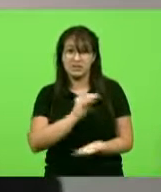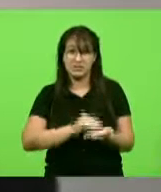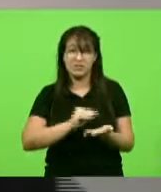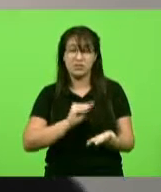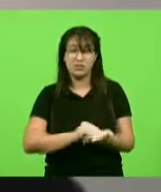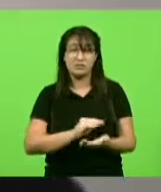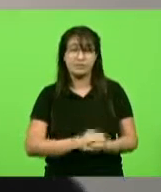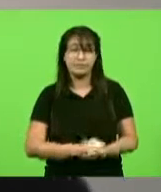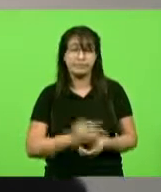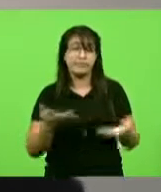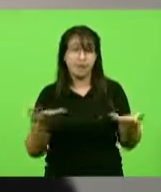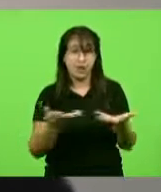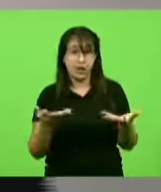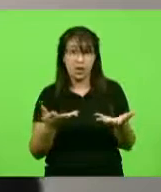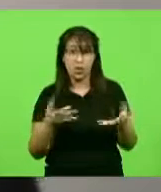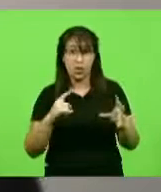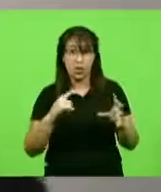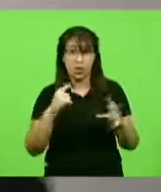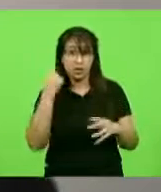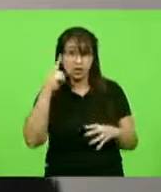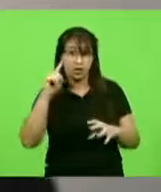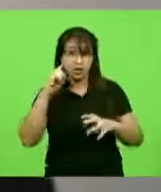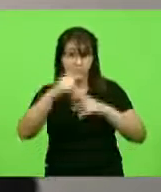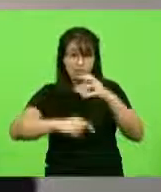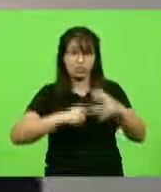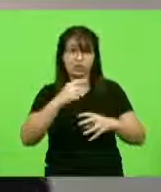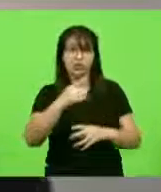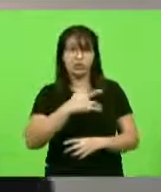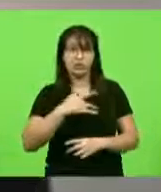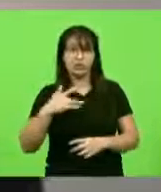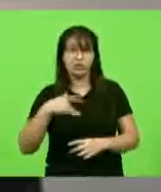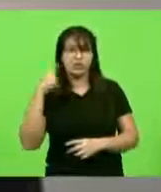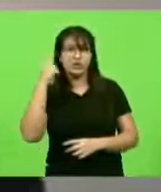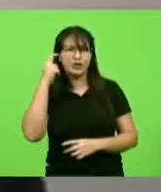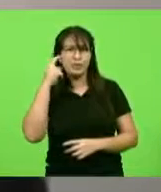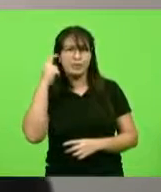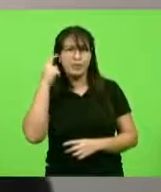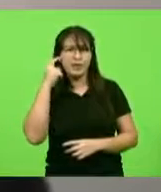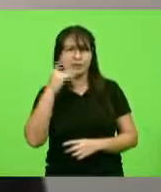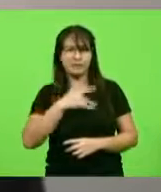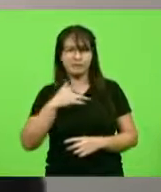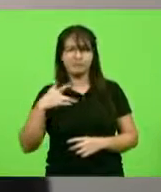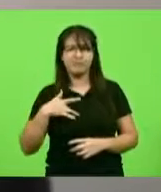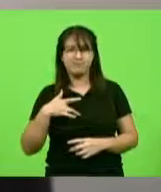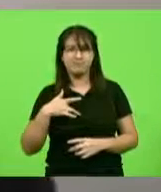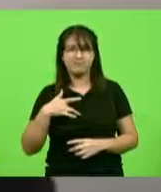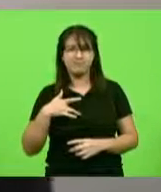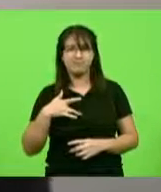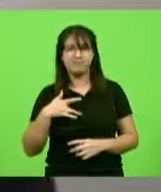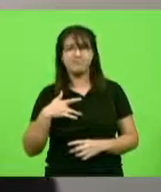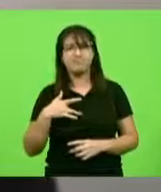Saúde, o dia em que se pensa na saúde como um todo, eu quero fazer esses